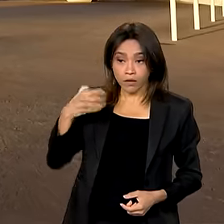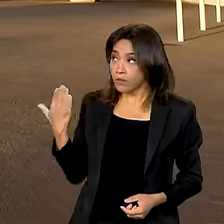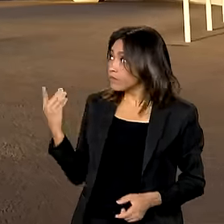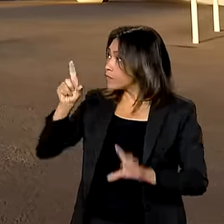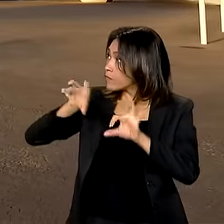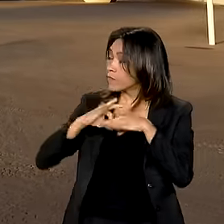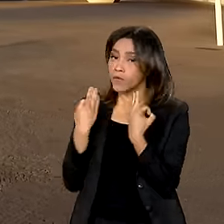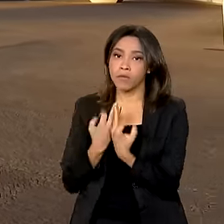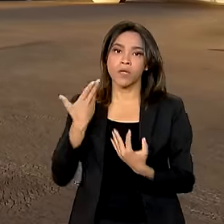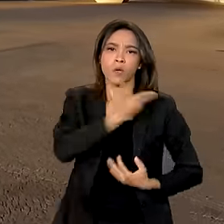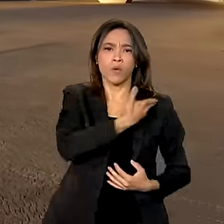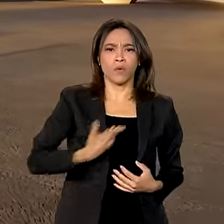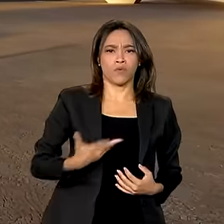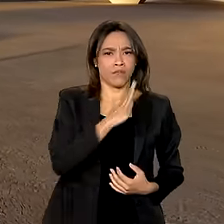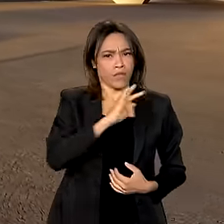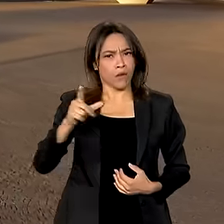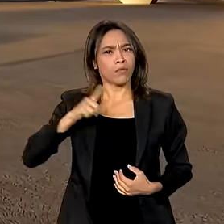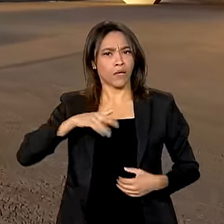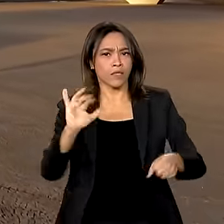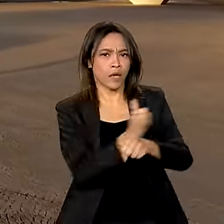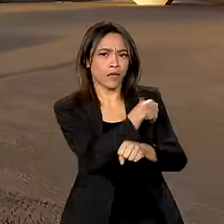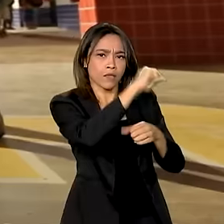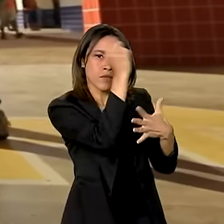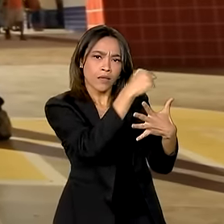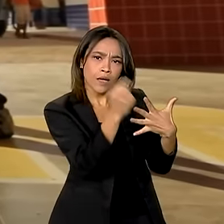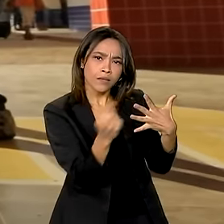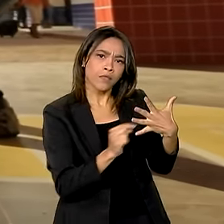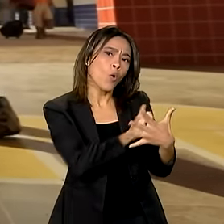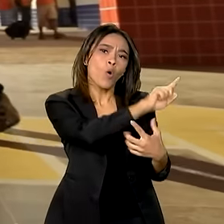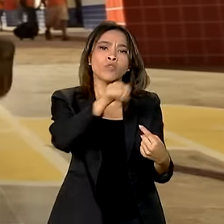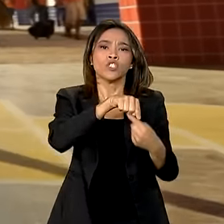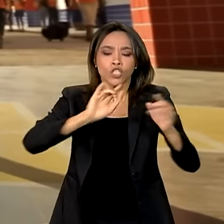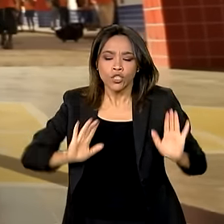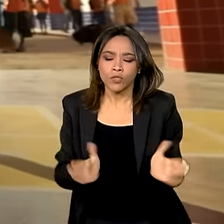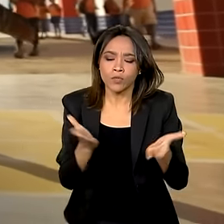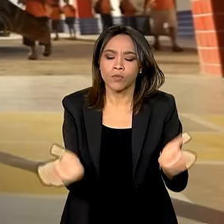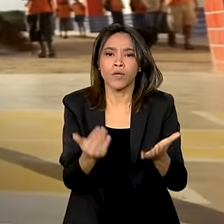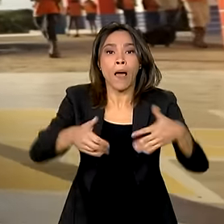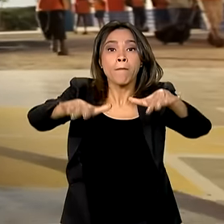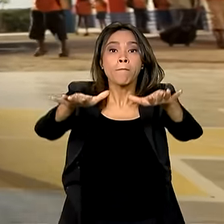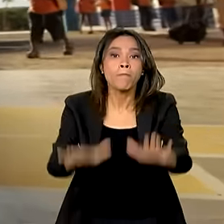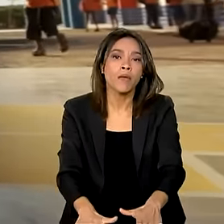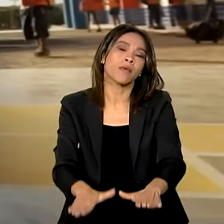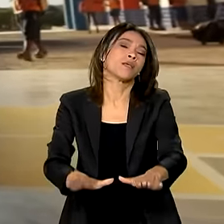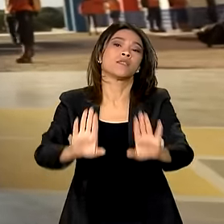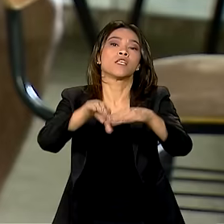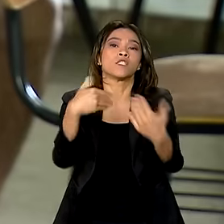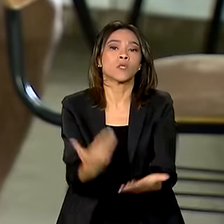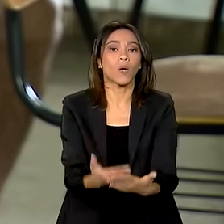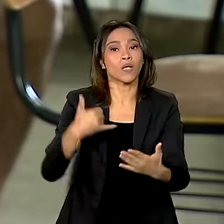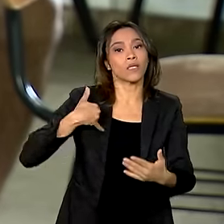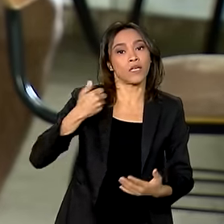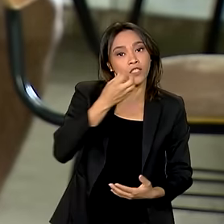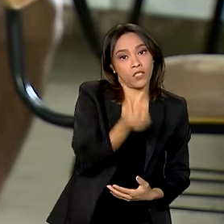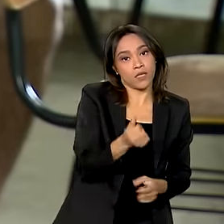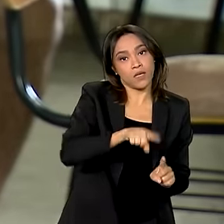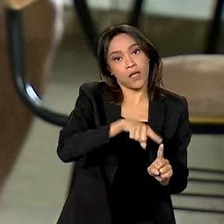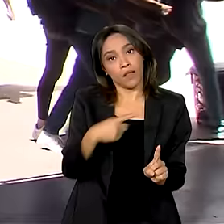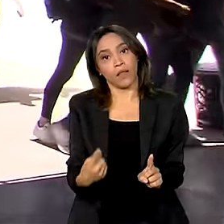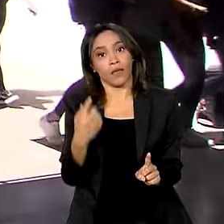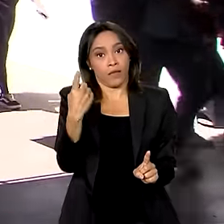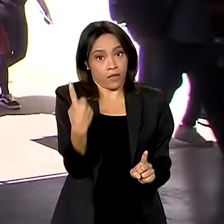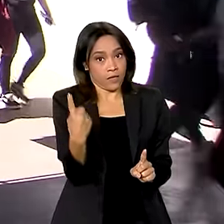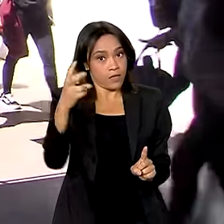o governo federal já tem uma medida para estimular a permanência na escola de crianças de 6 a 15 anos de